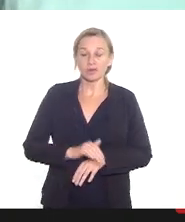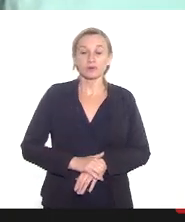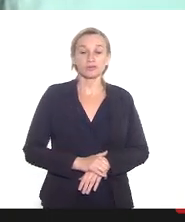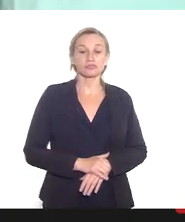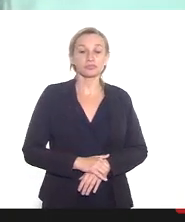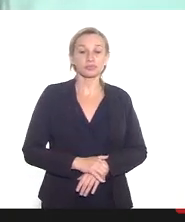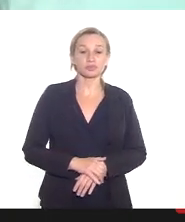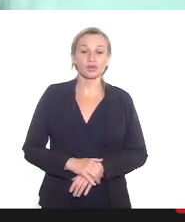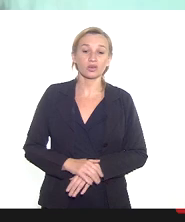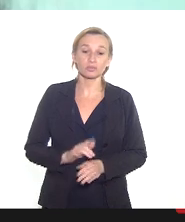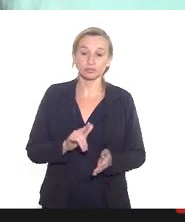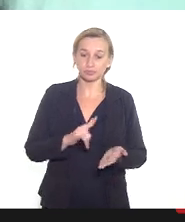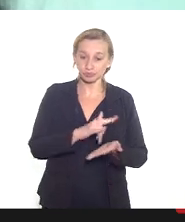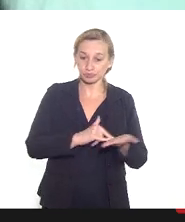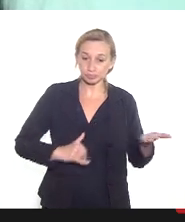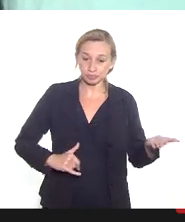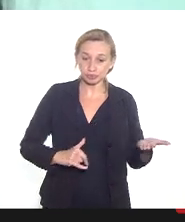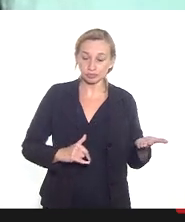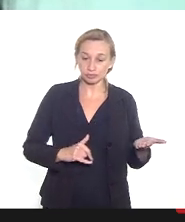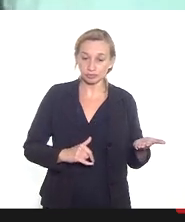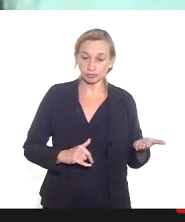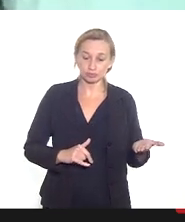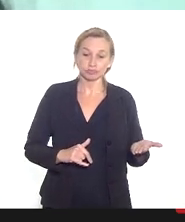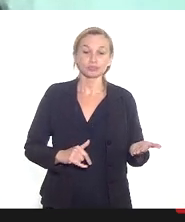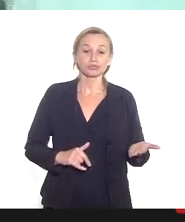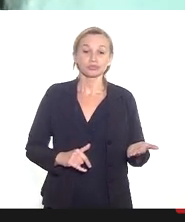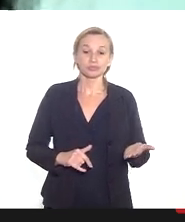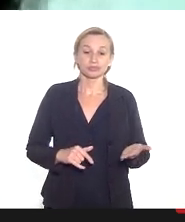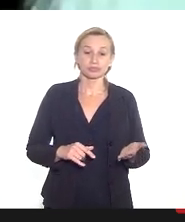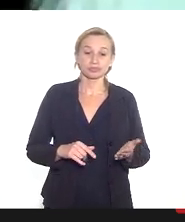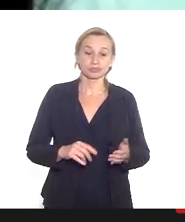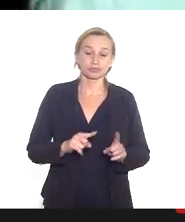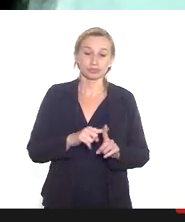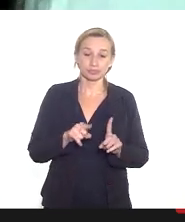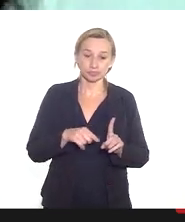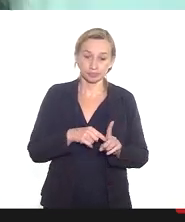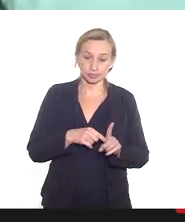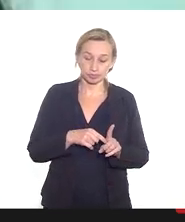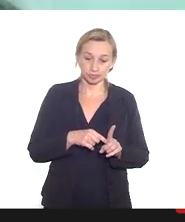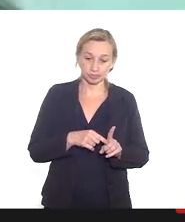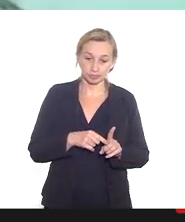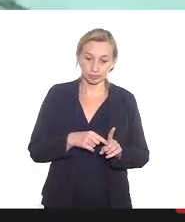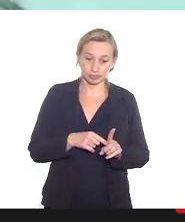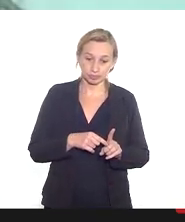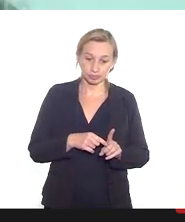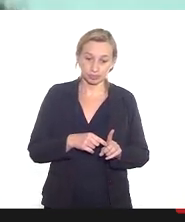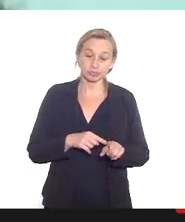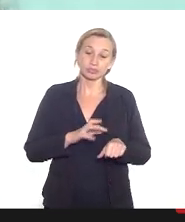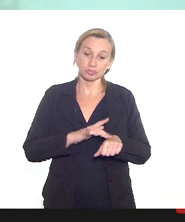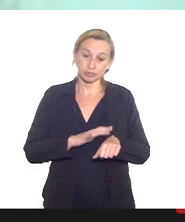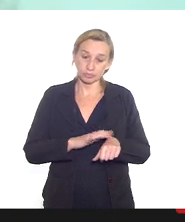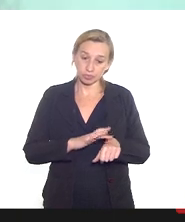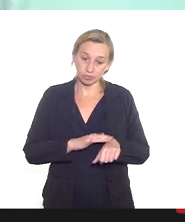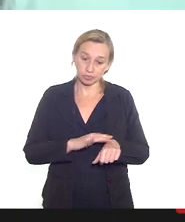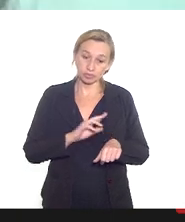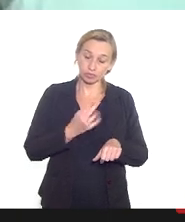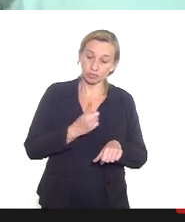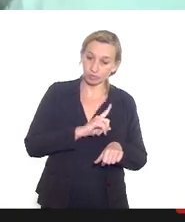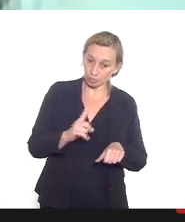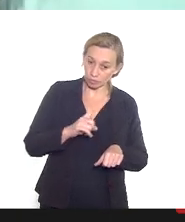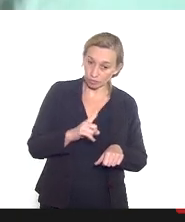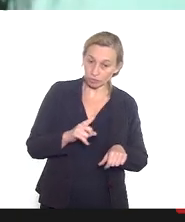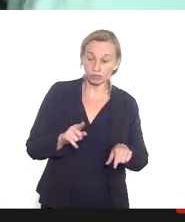essa nota técnica de vacinação para gestantes e puérperas com ou sem comorbidade e sem exigir